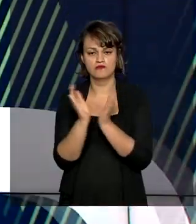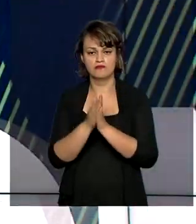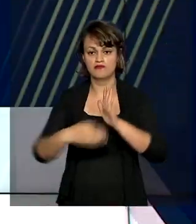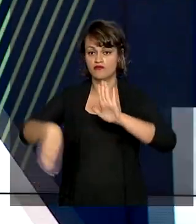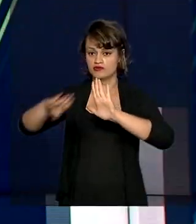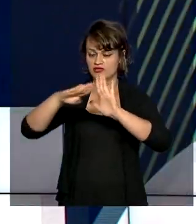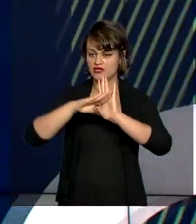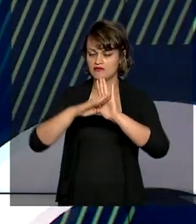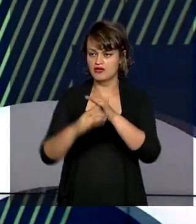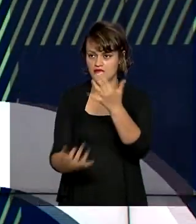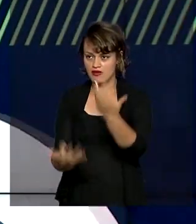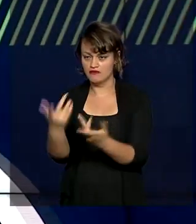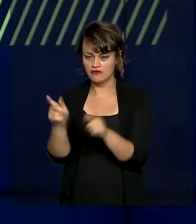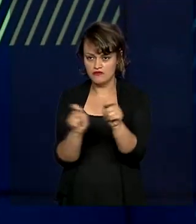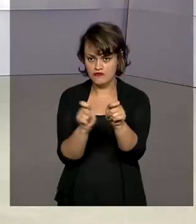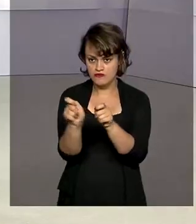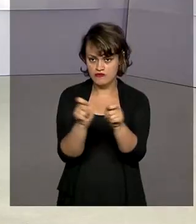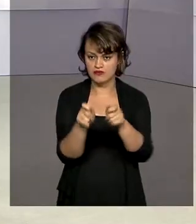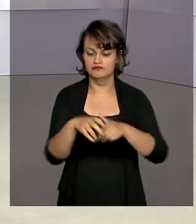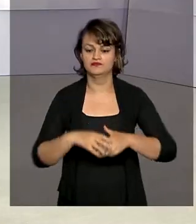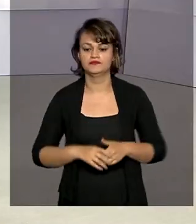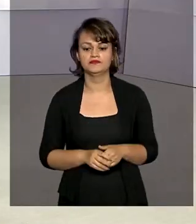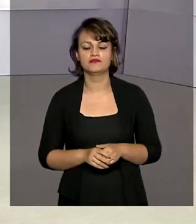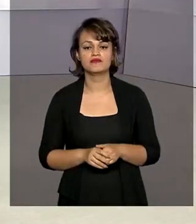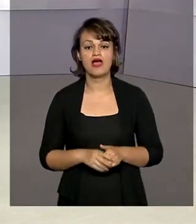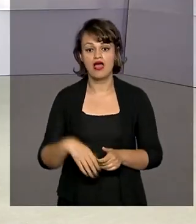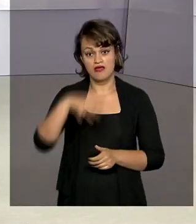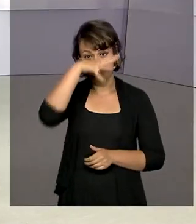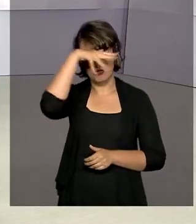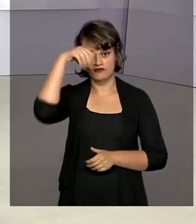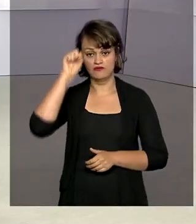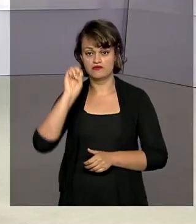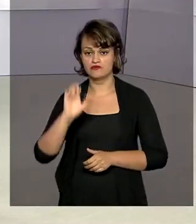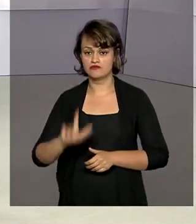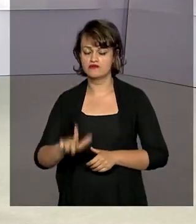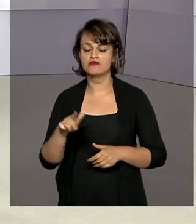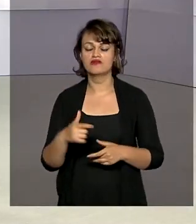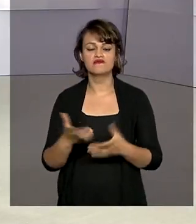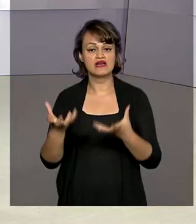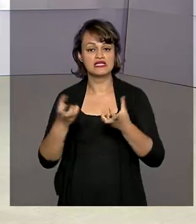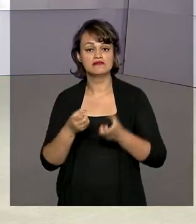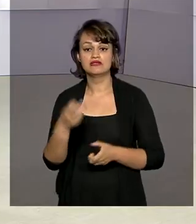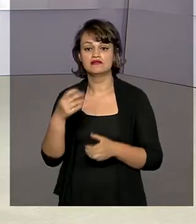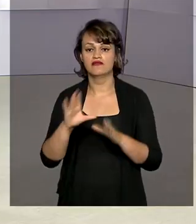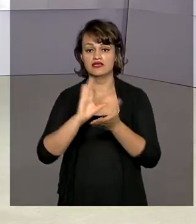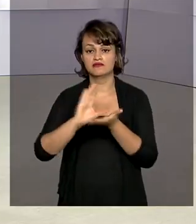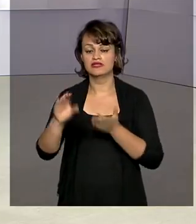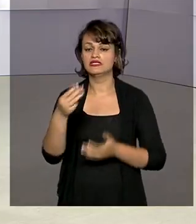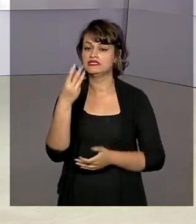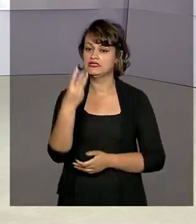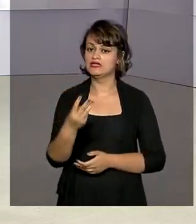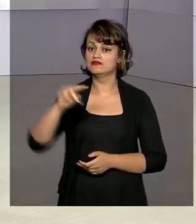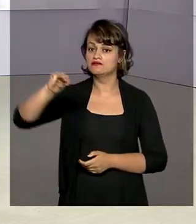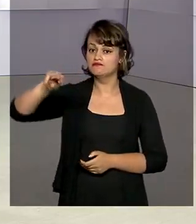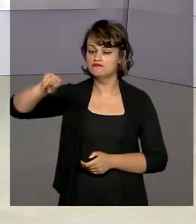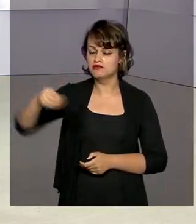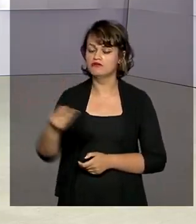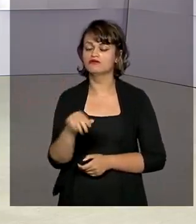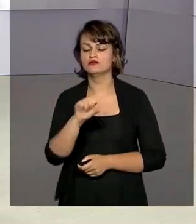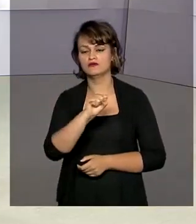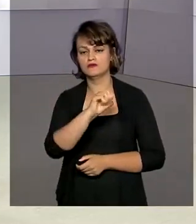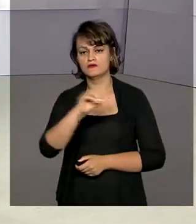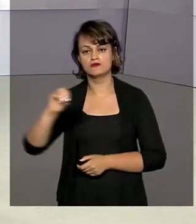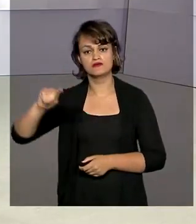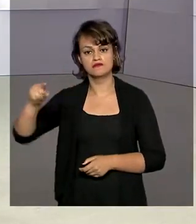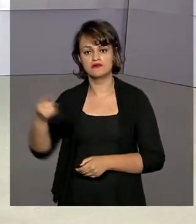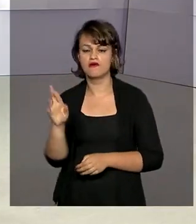para combater o fogo na região. E o Mato Grosso do Sul vai receber mais de R$,8 milhões para reforçar o